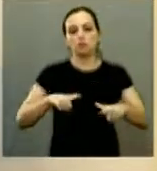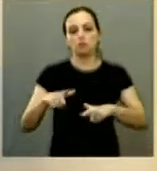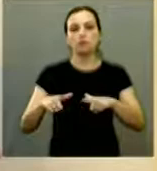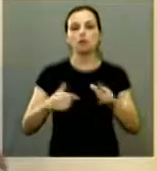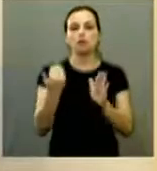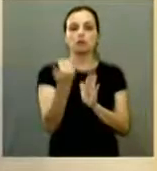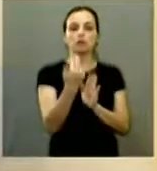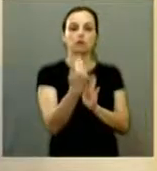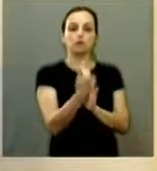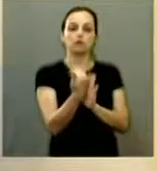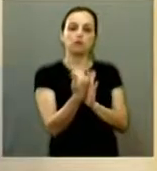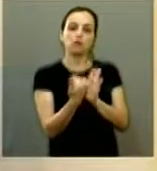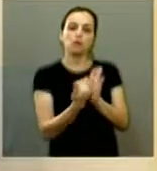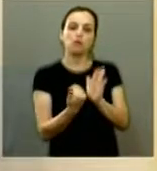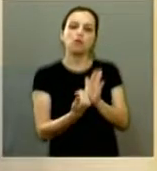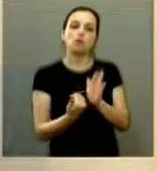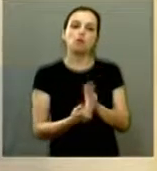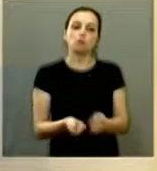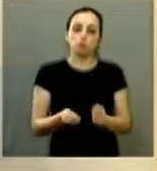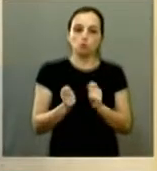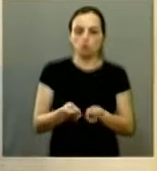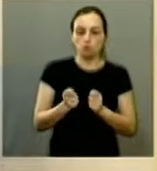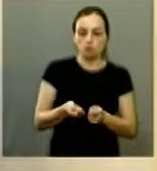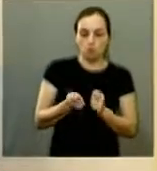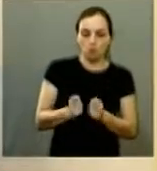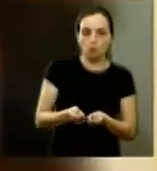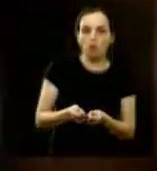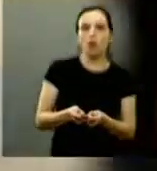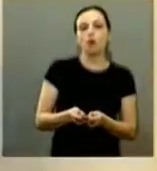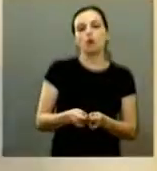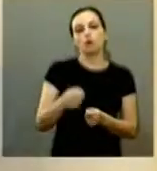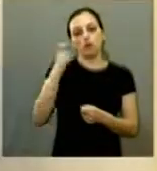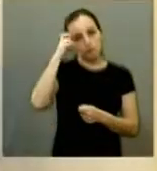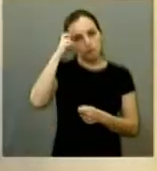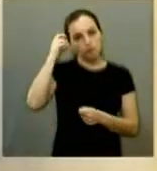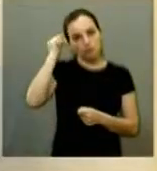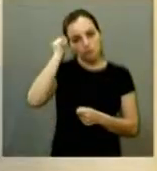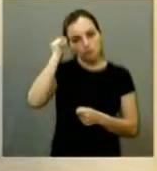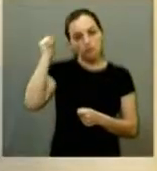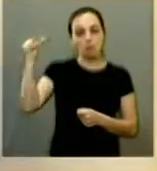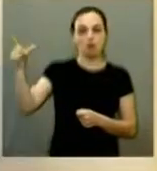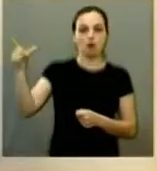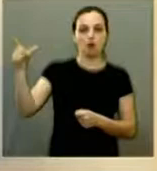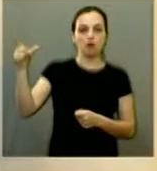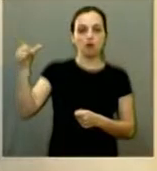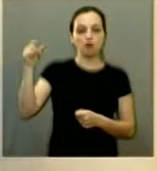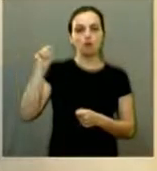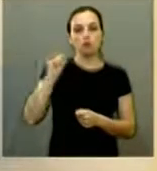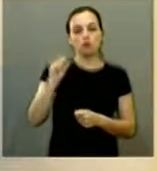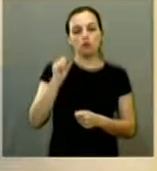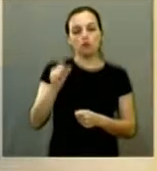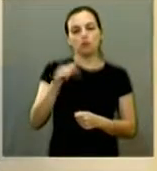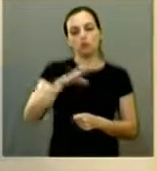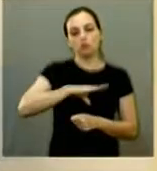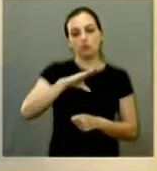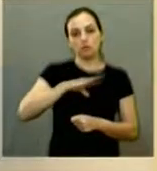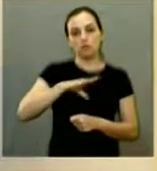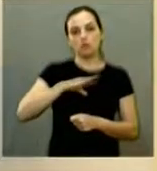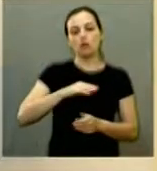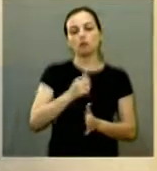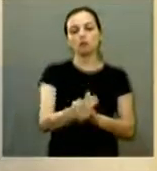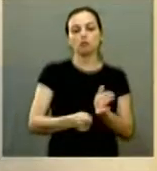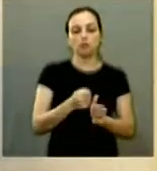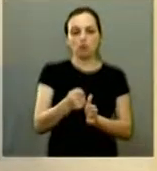regrar os carroceiros que é uma cultura eu já falo que é até uma cultura que é das cidades não só de